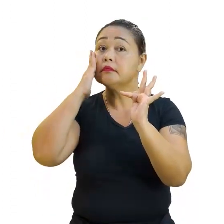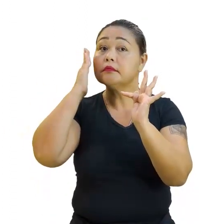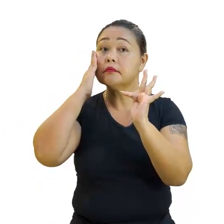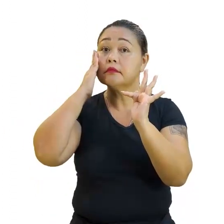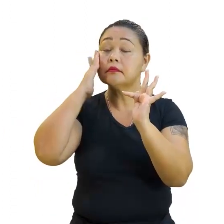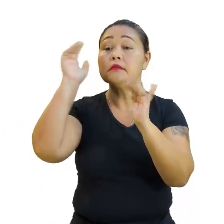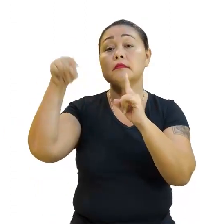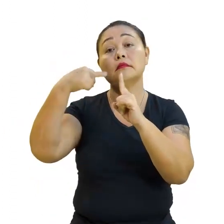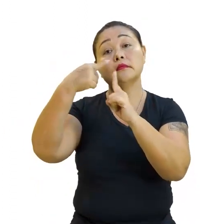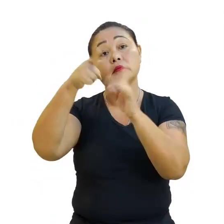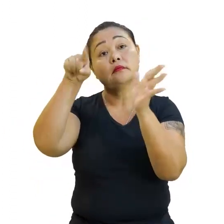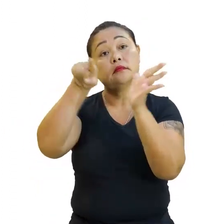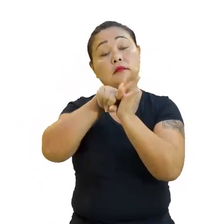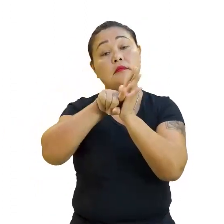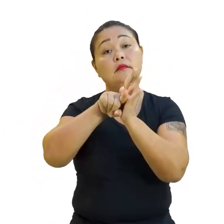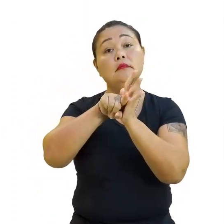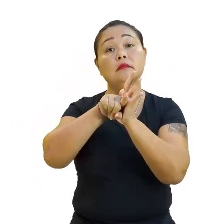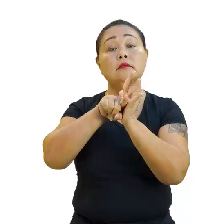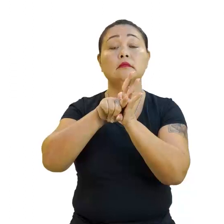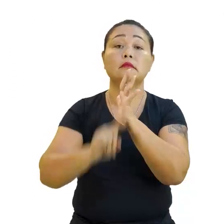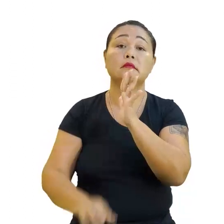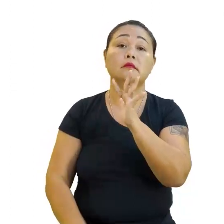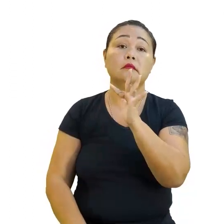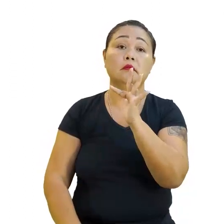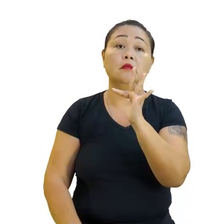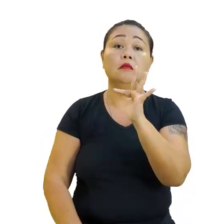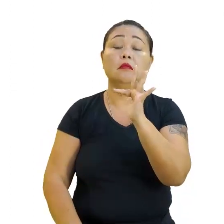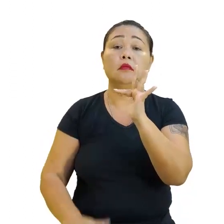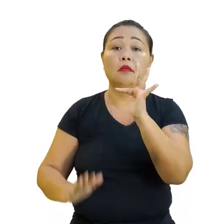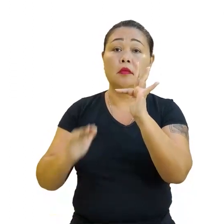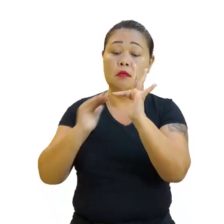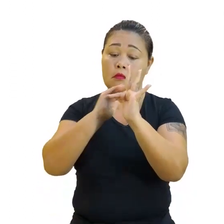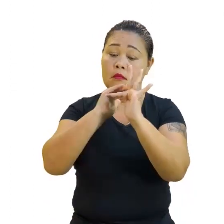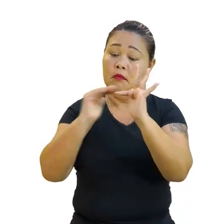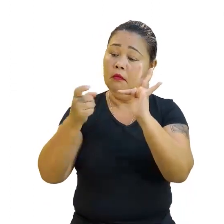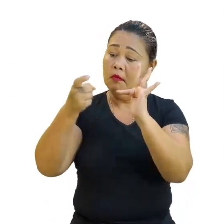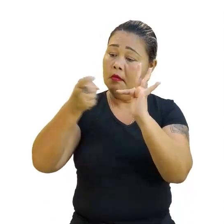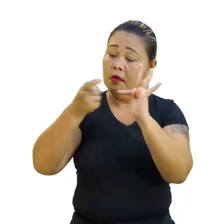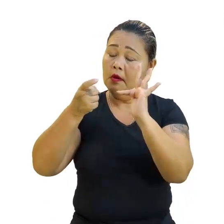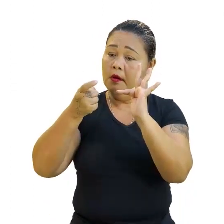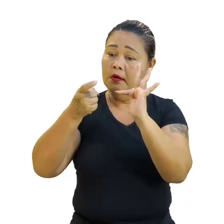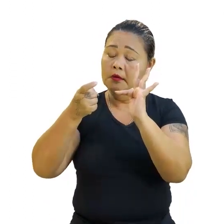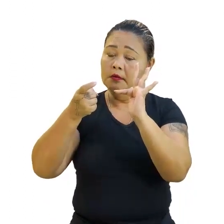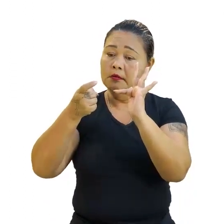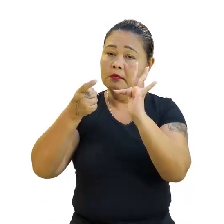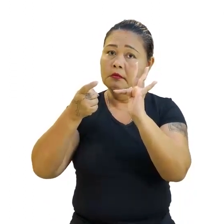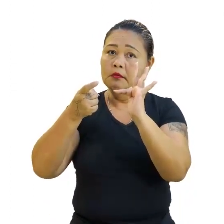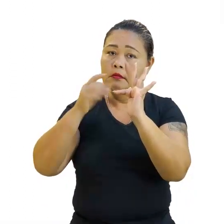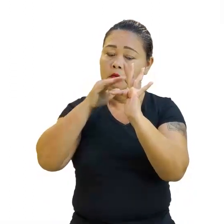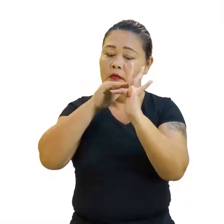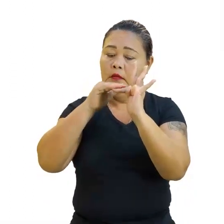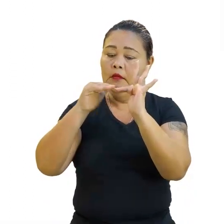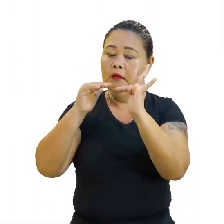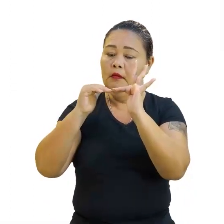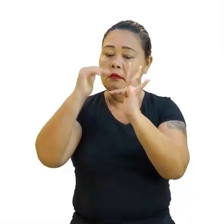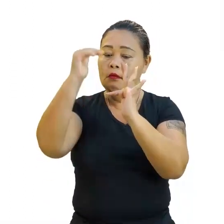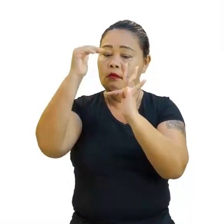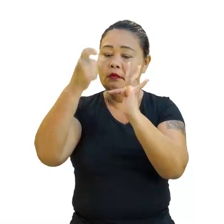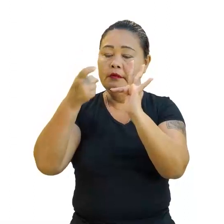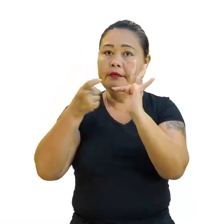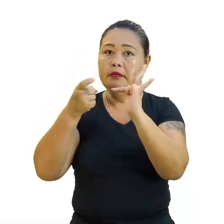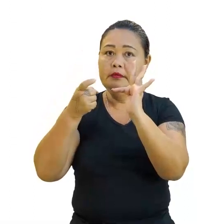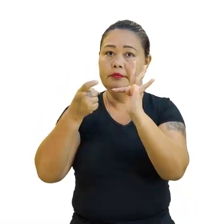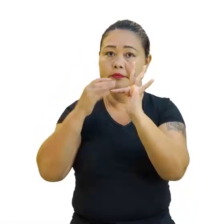positiva e negativa, na verdade, Isso. Acima do eixo X, nós temos imagens... Olha o detalhe. Olha a palavrinha.